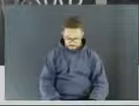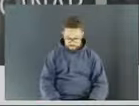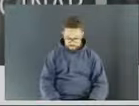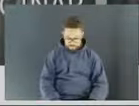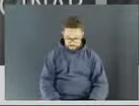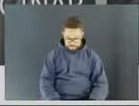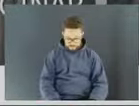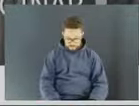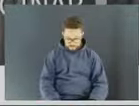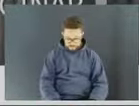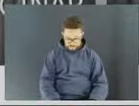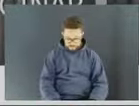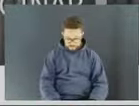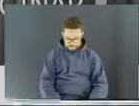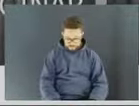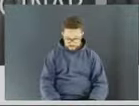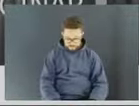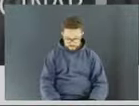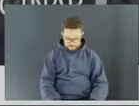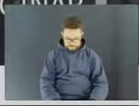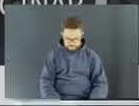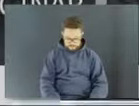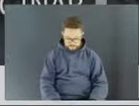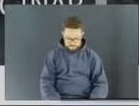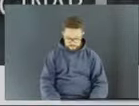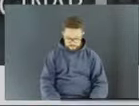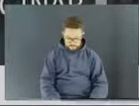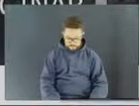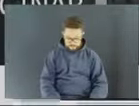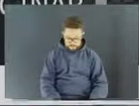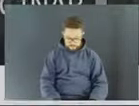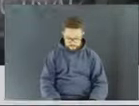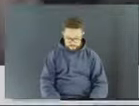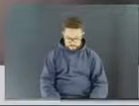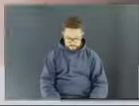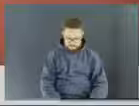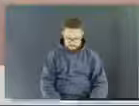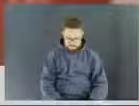Na verdade, o som é só uma musiquinha, é só mais para mostrar realmente.